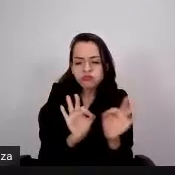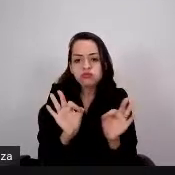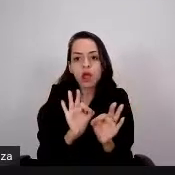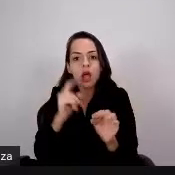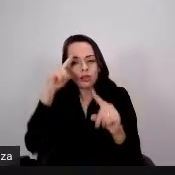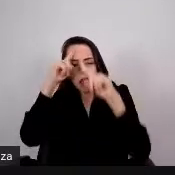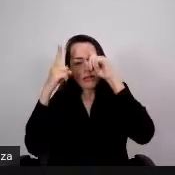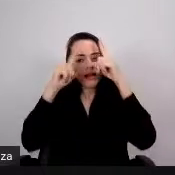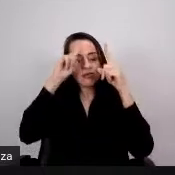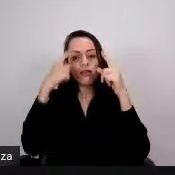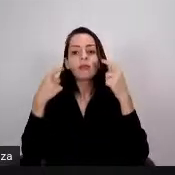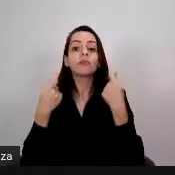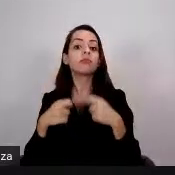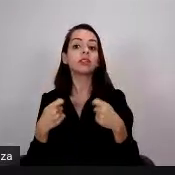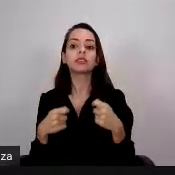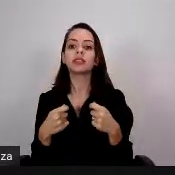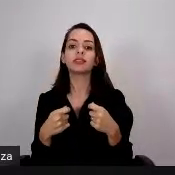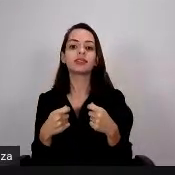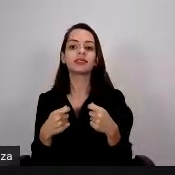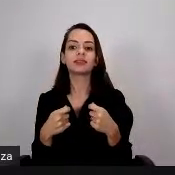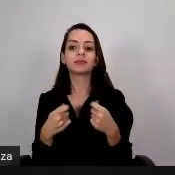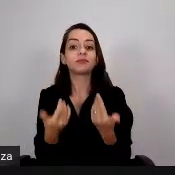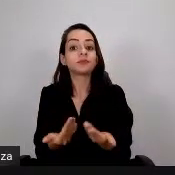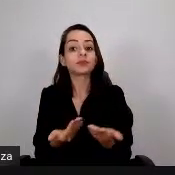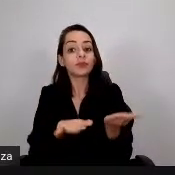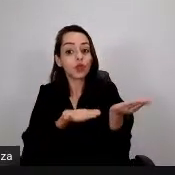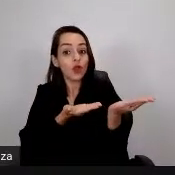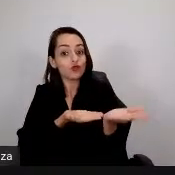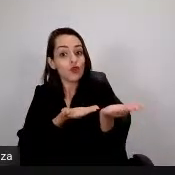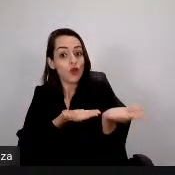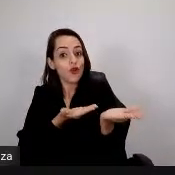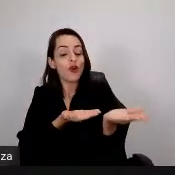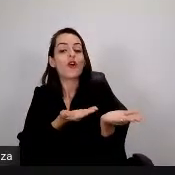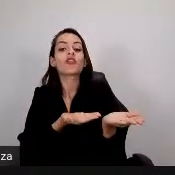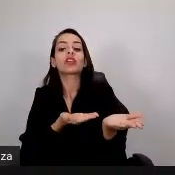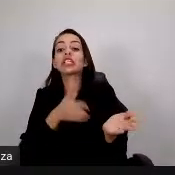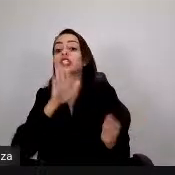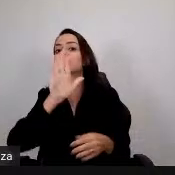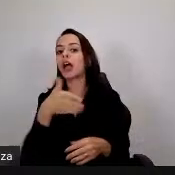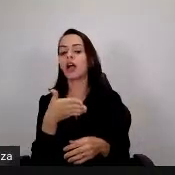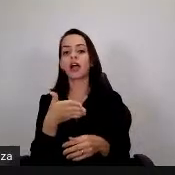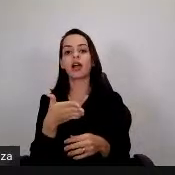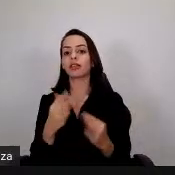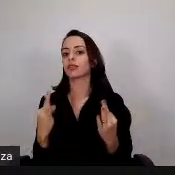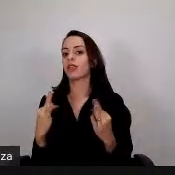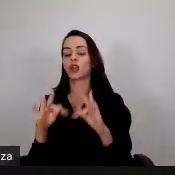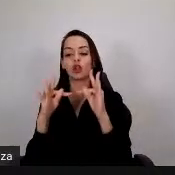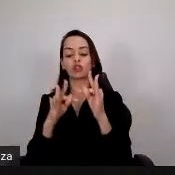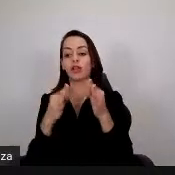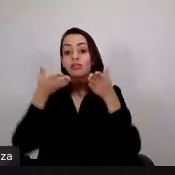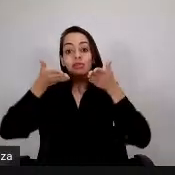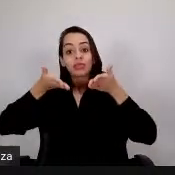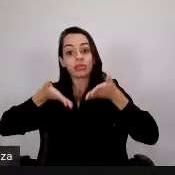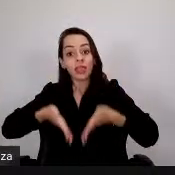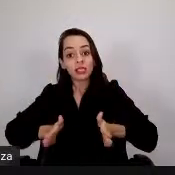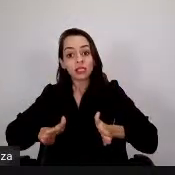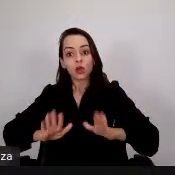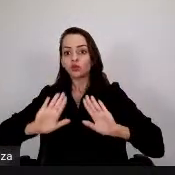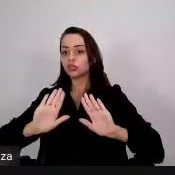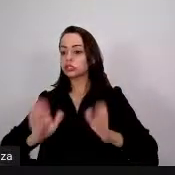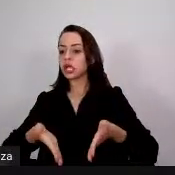considerar, deixar de considerar que essa geração que são os nativos digitais que cresceram em meio à tecnologia